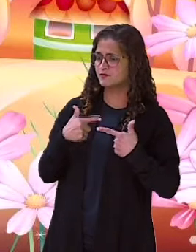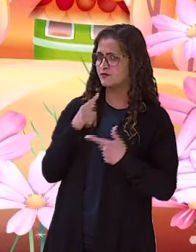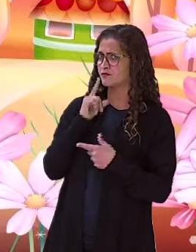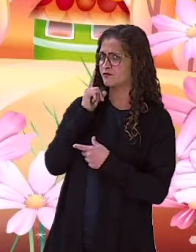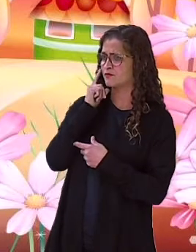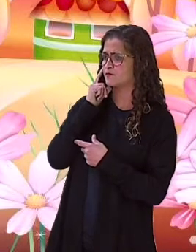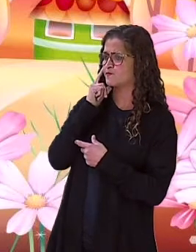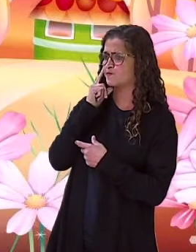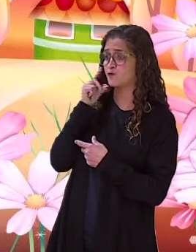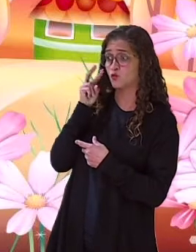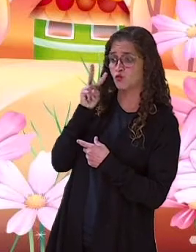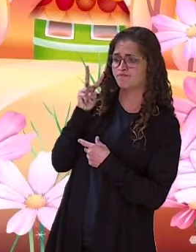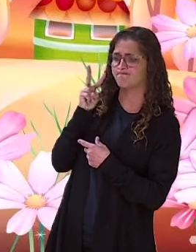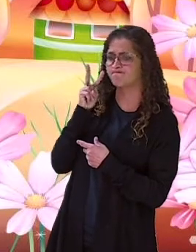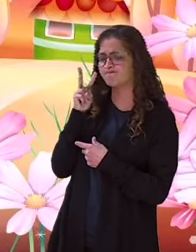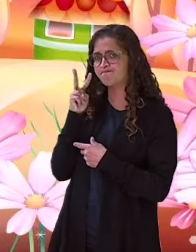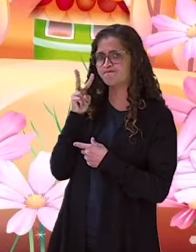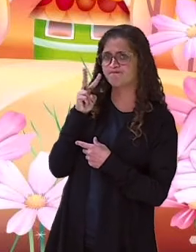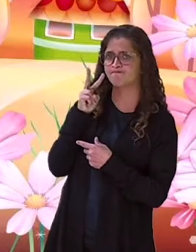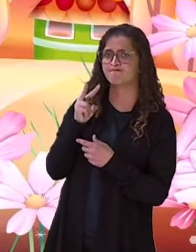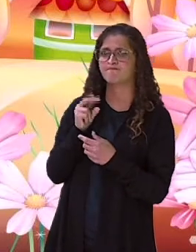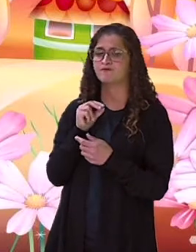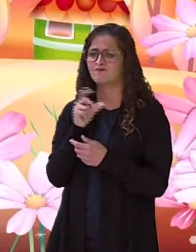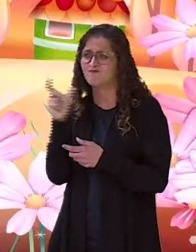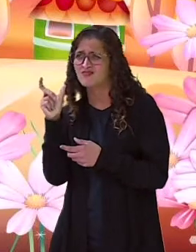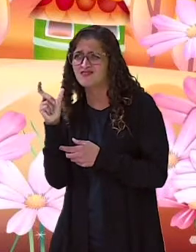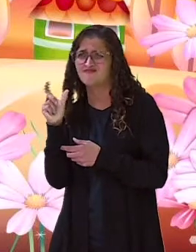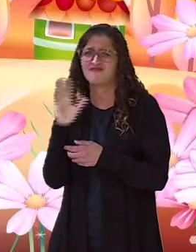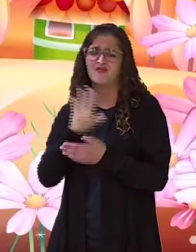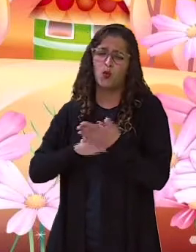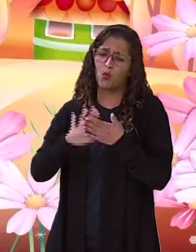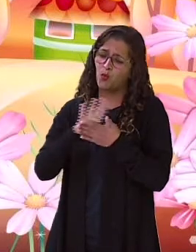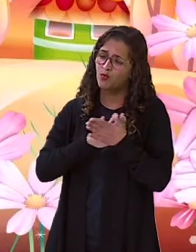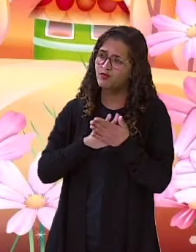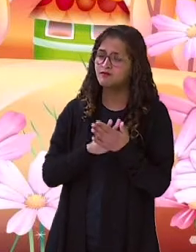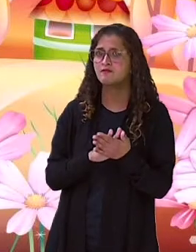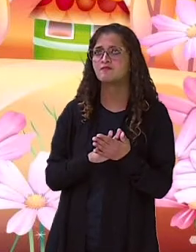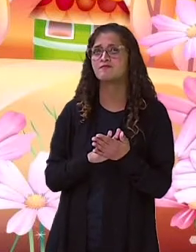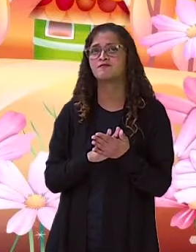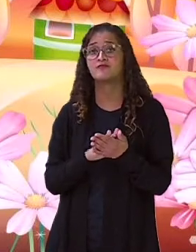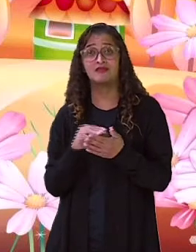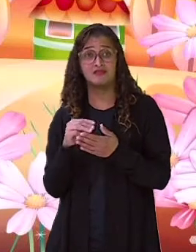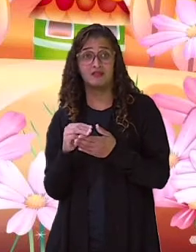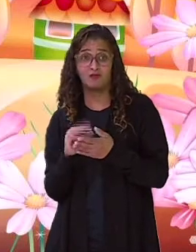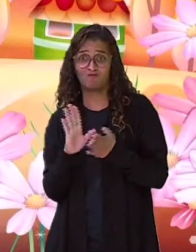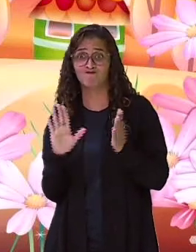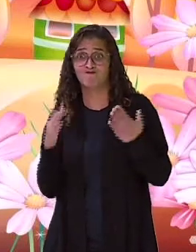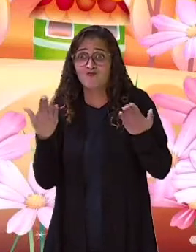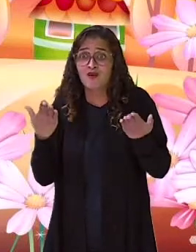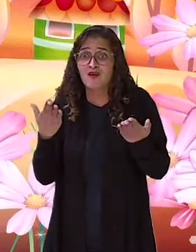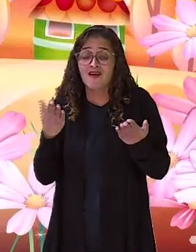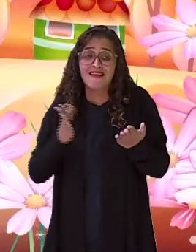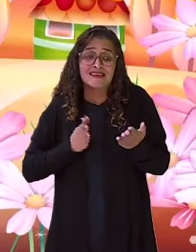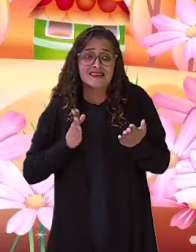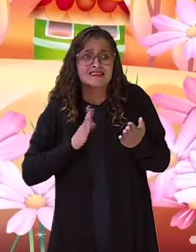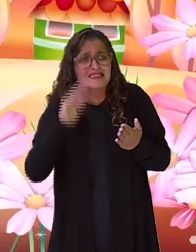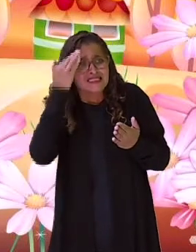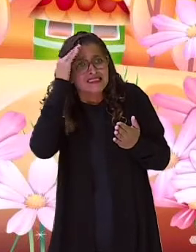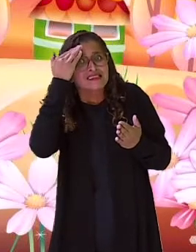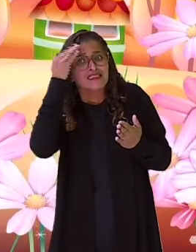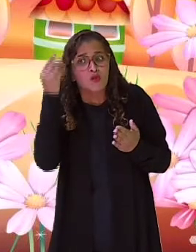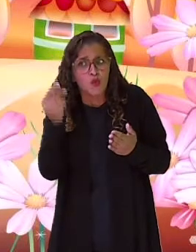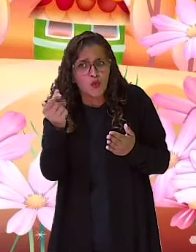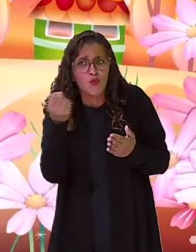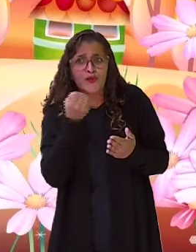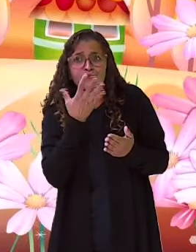olhos da irmã. Acho que você tem razão. Dinheiro é bom, mas não é tudo. Para